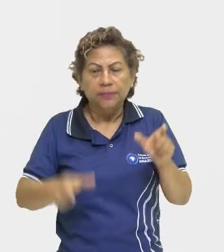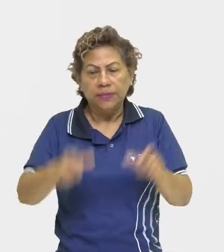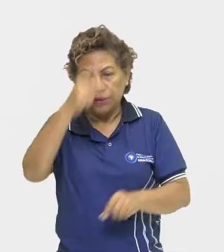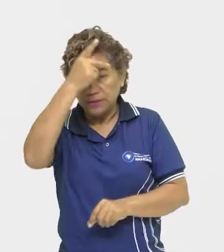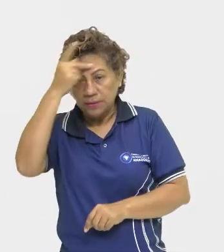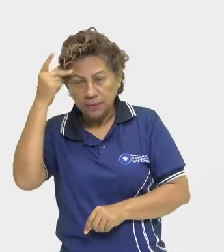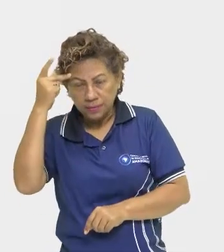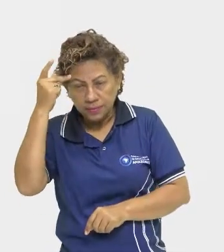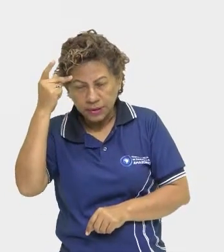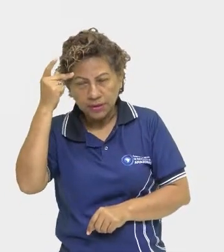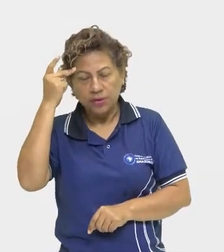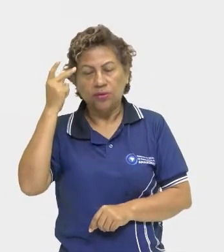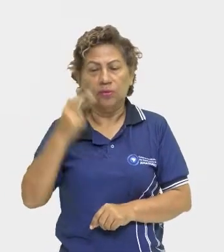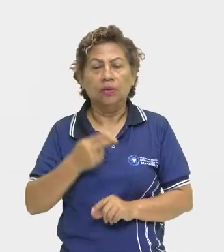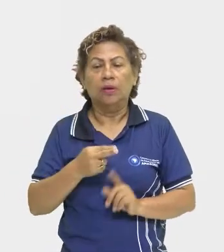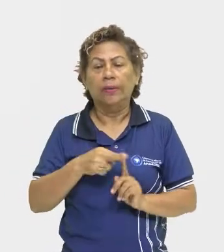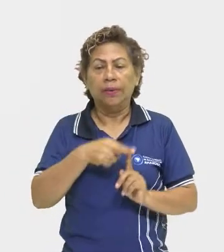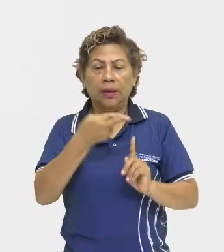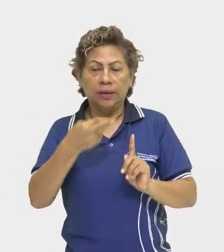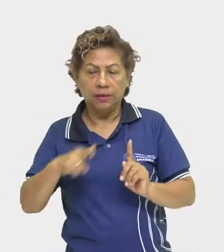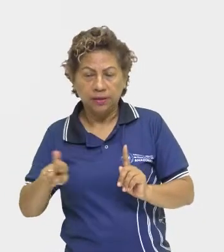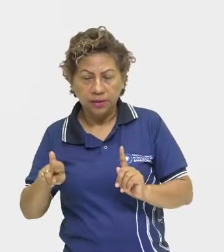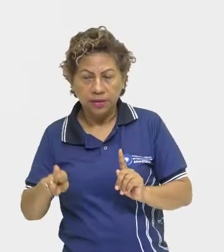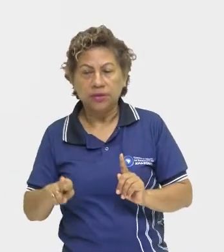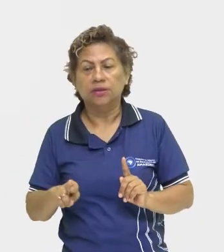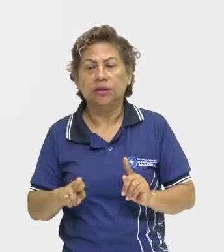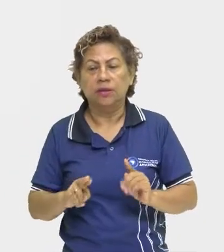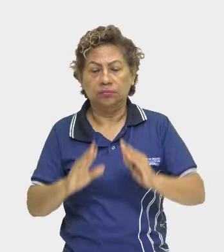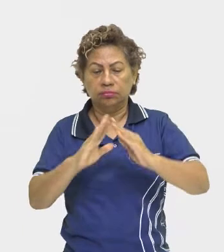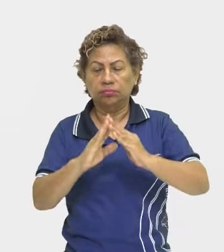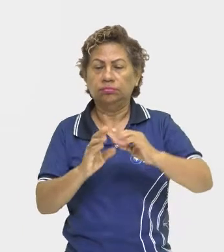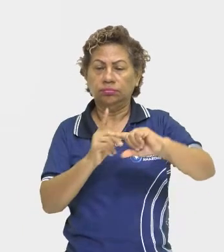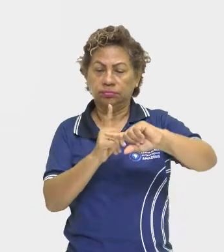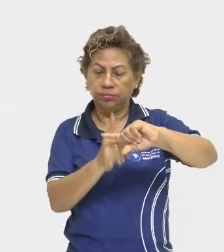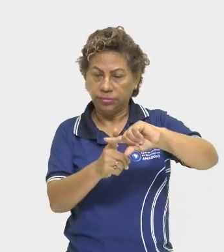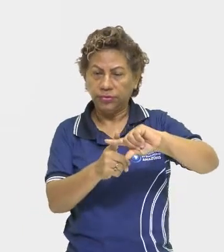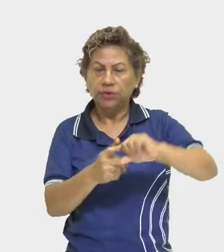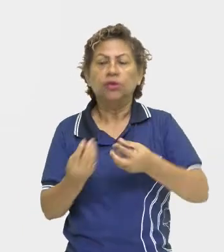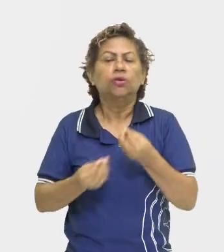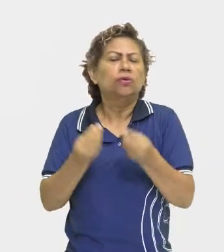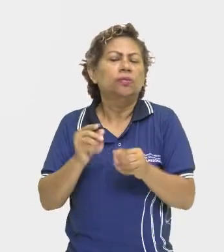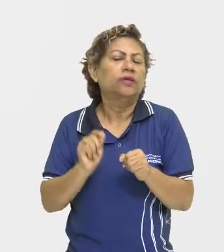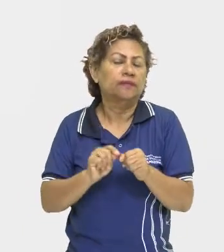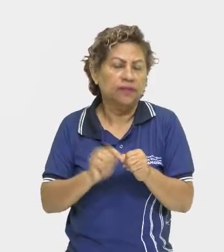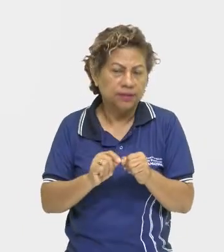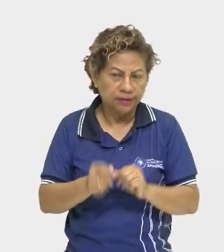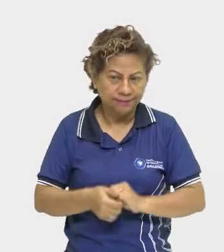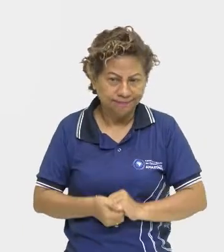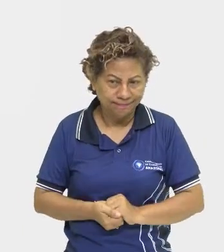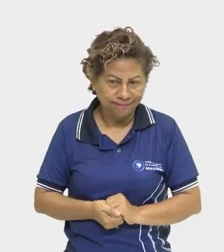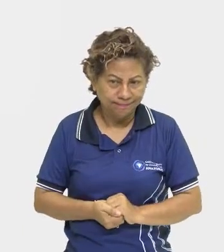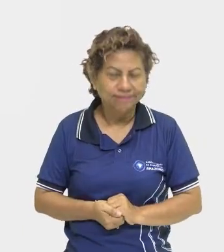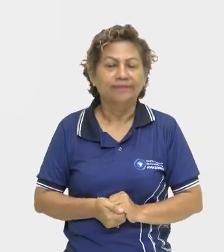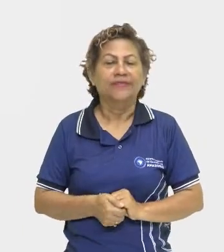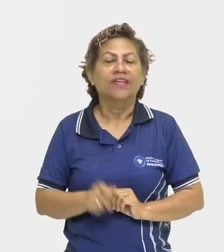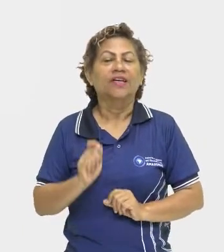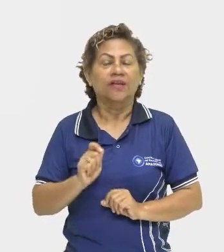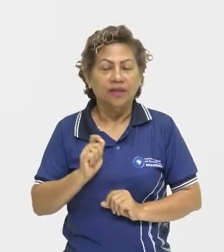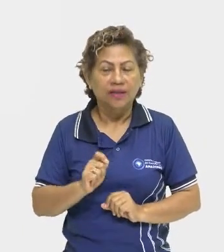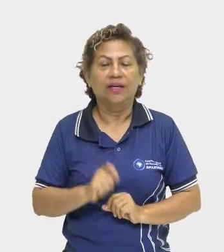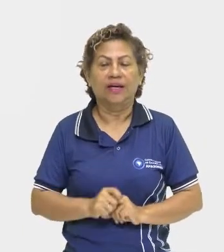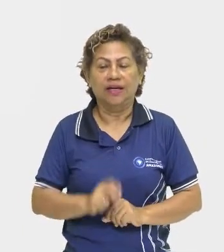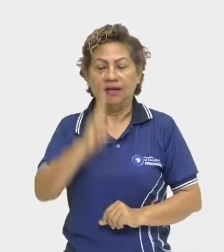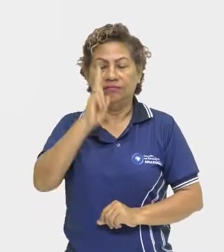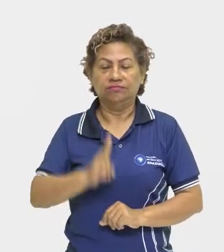para a religião, para a Igreja Católica. E a forma de fazer isso era expandindo a fé